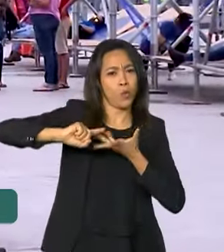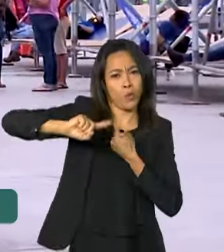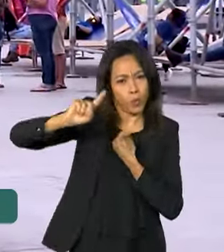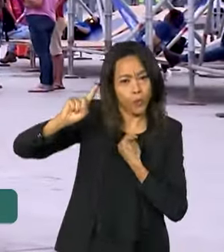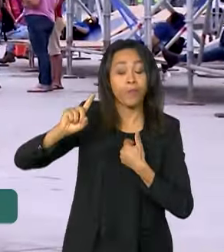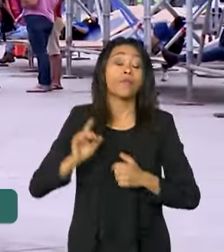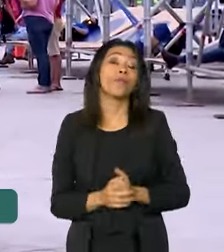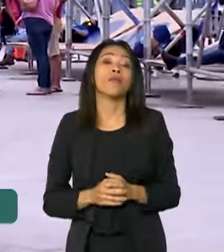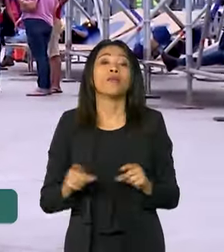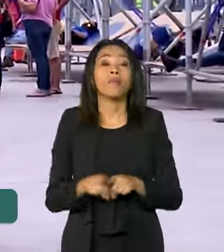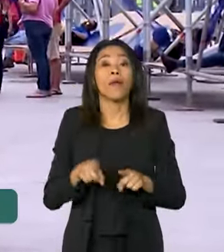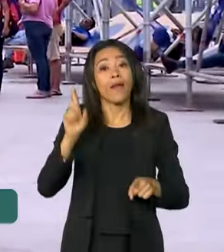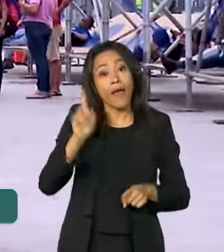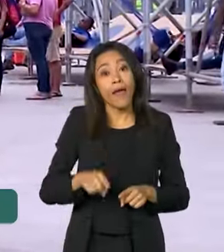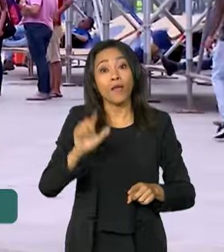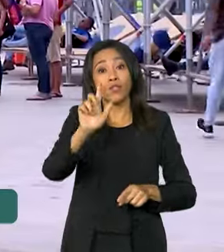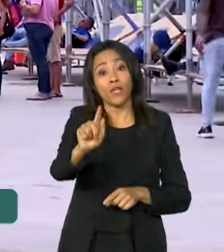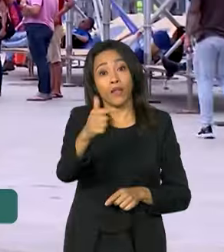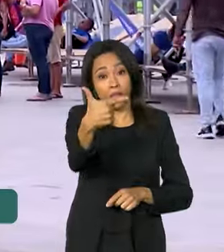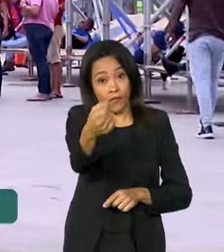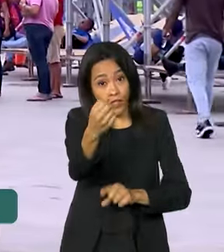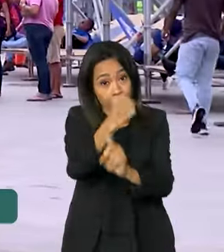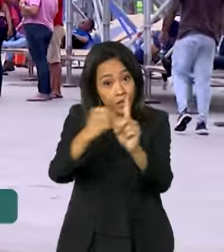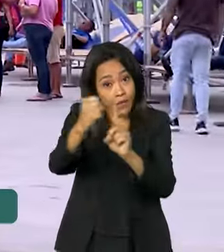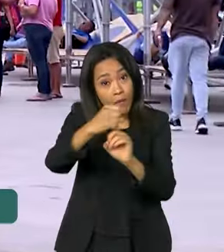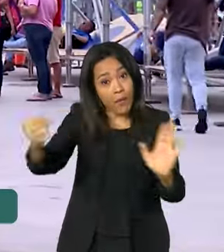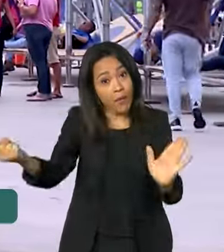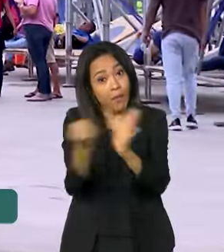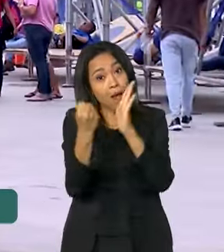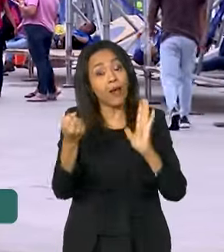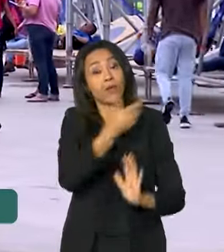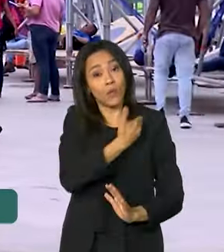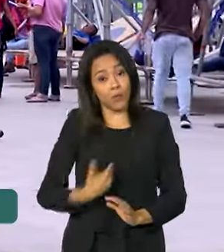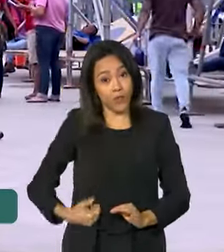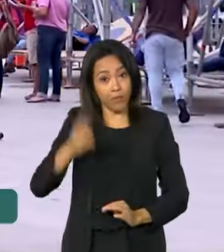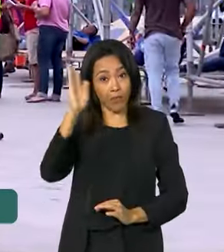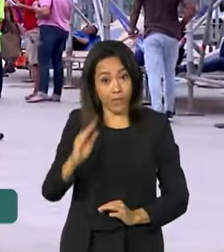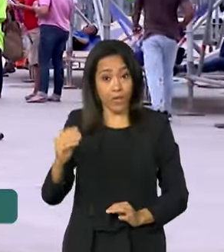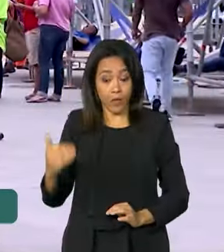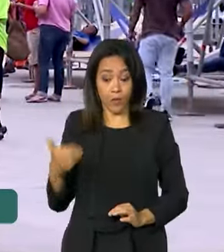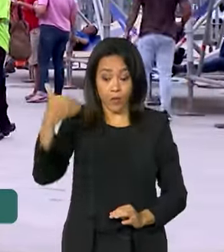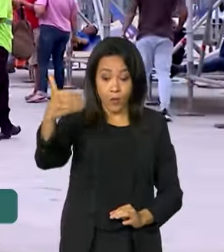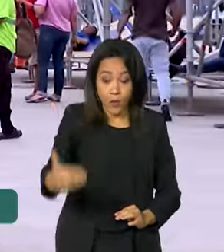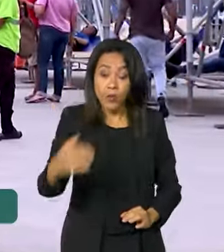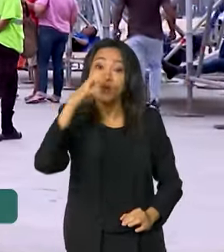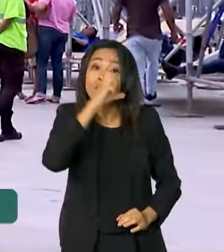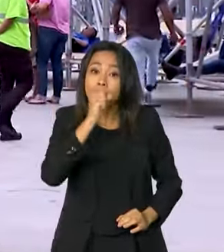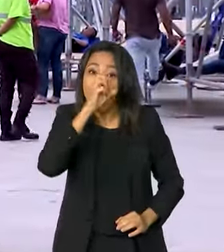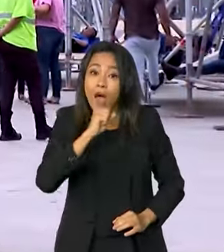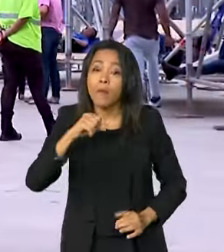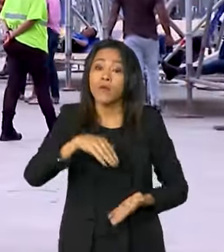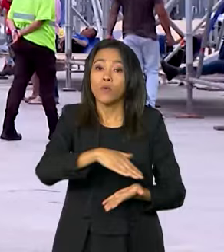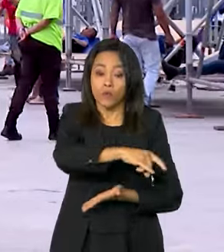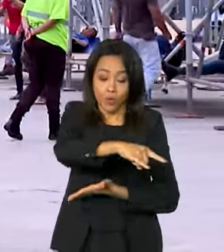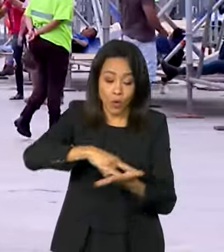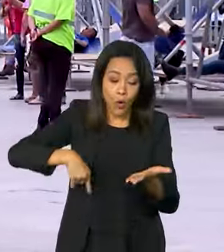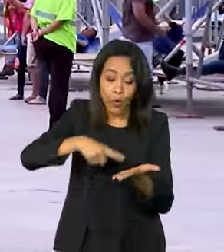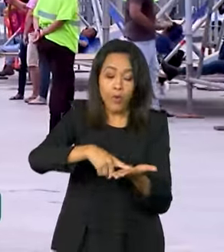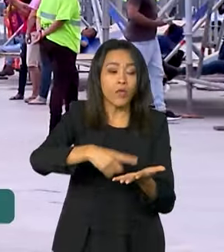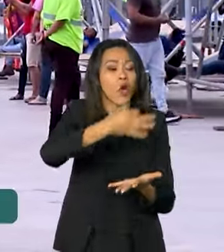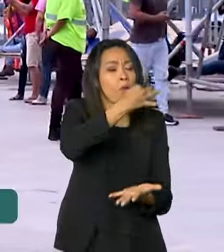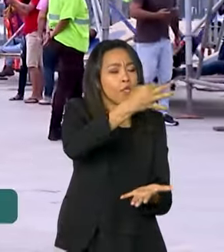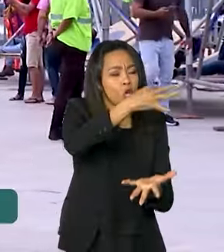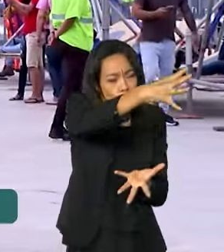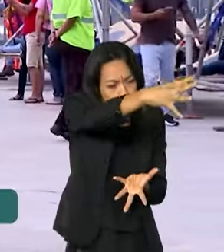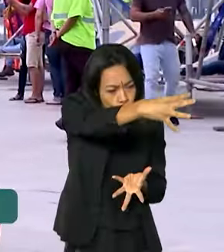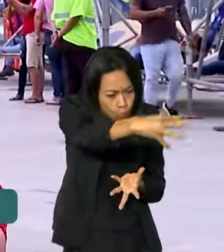como nós falamos, uma marca da presidência brasileira. Ao final do encontro, no sábado, um documento sintetizando as demandas do grupo, será entregue